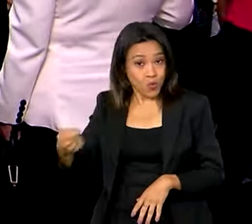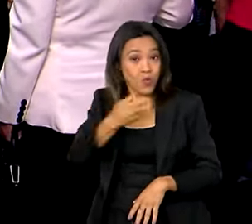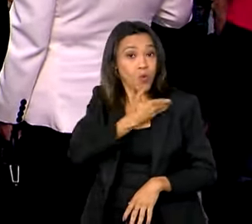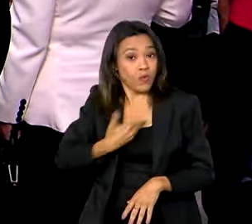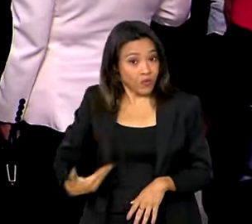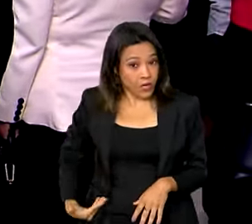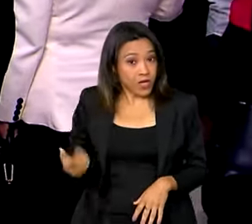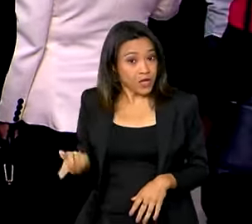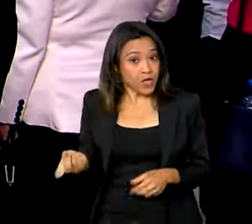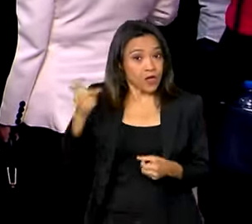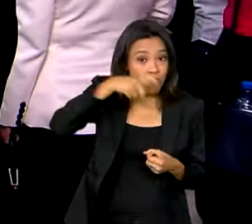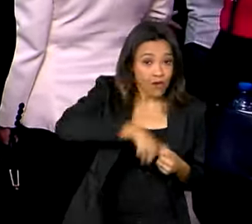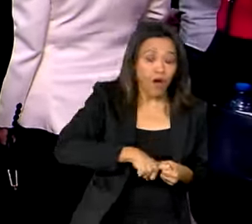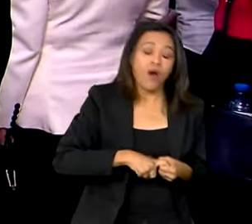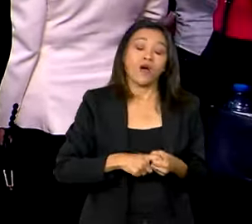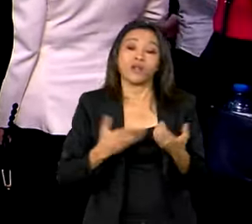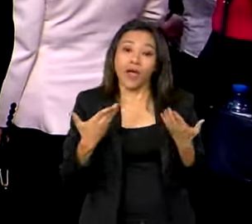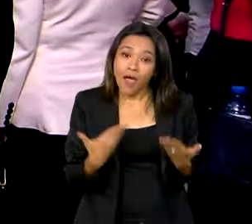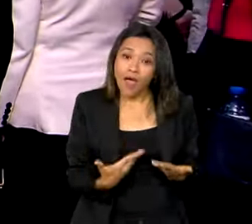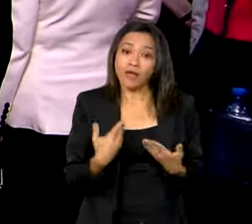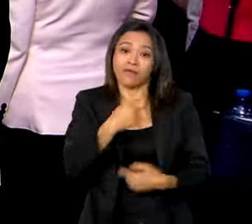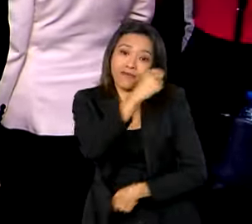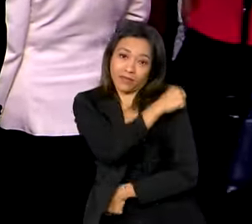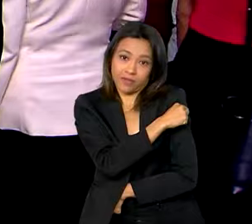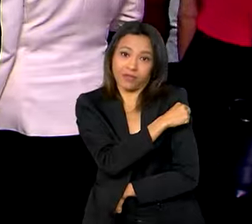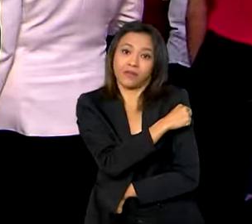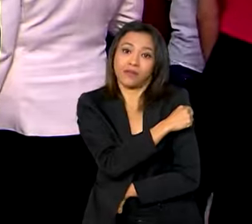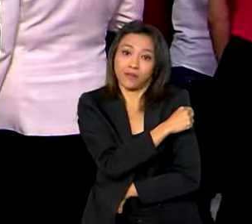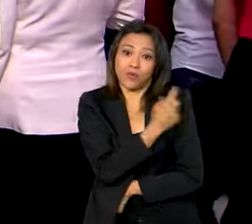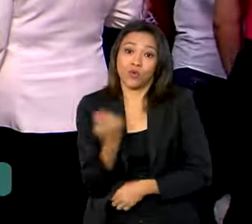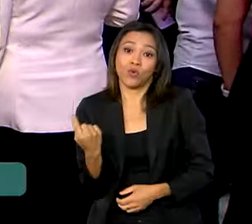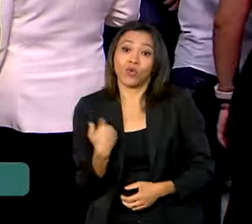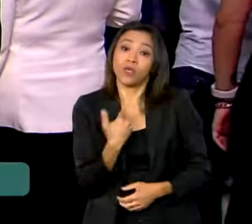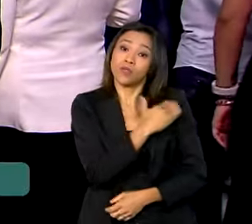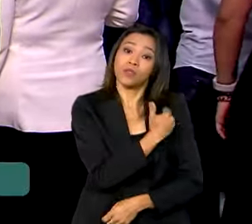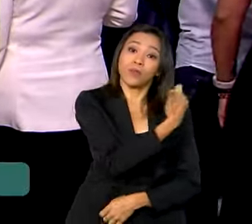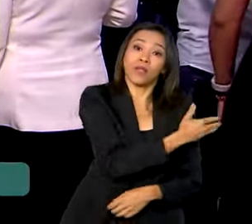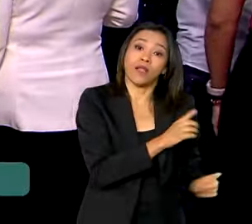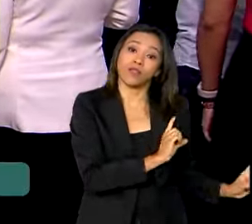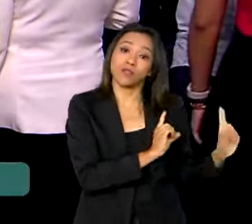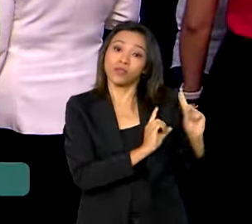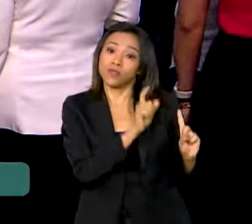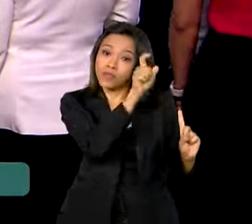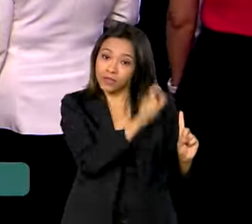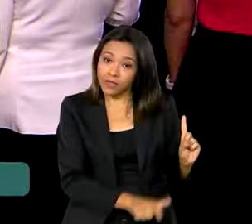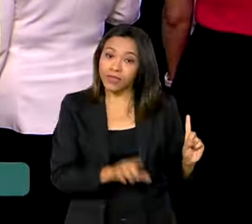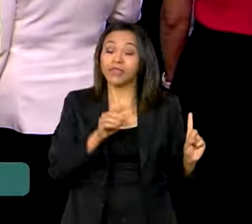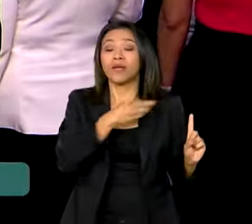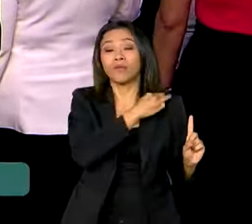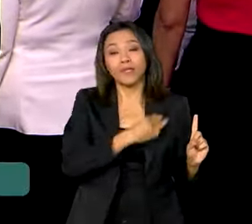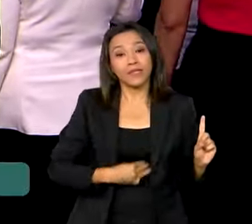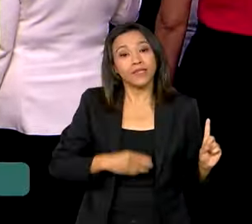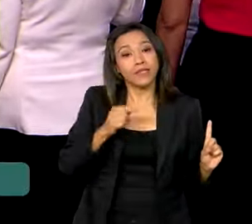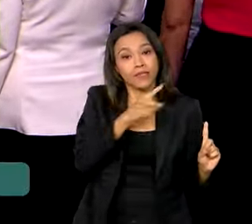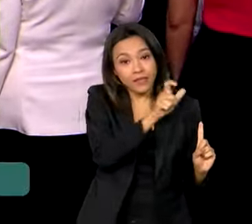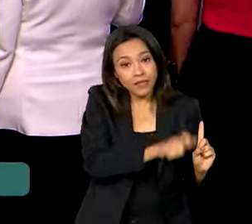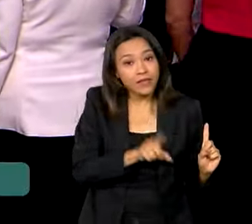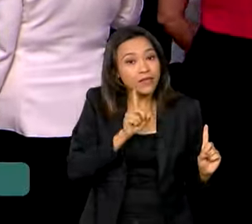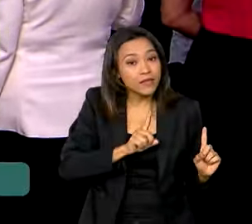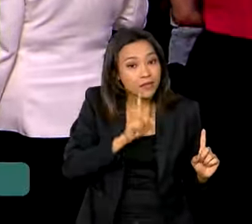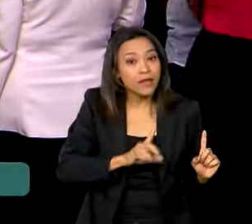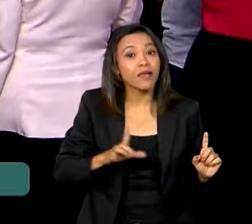esse processo de vacinação, uma ministra que tem como fundamento principal o teor